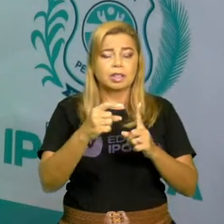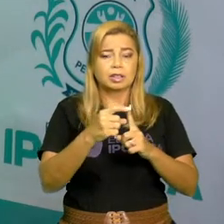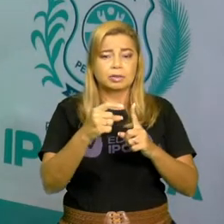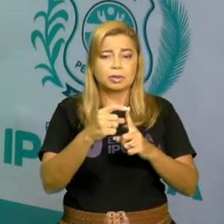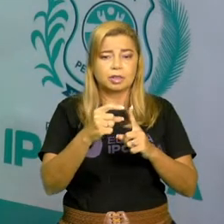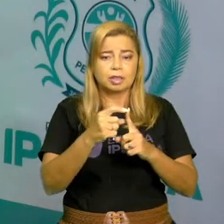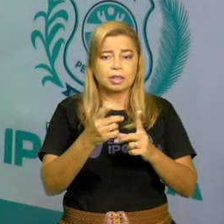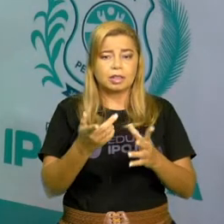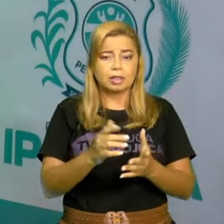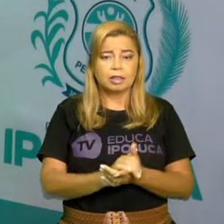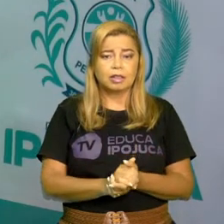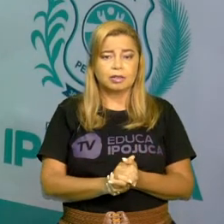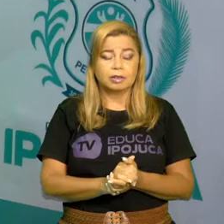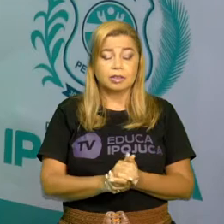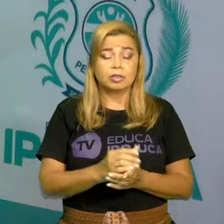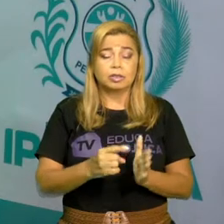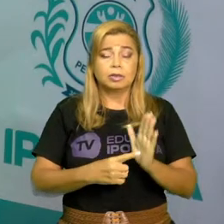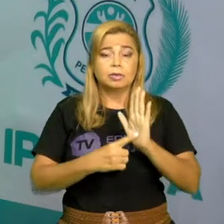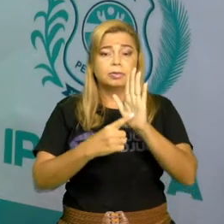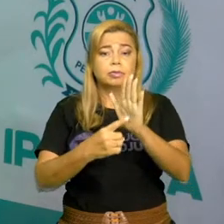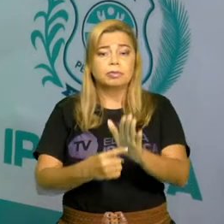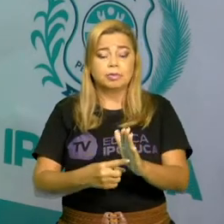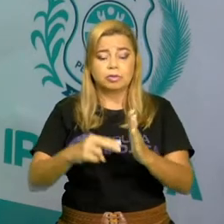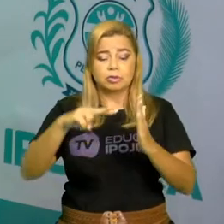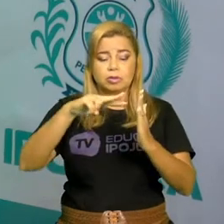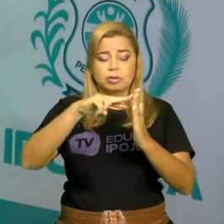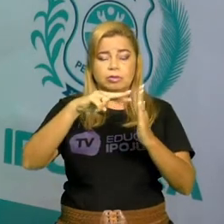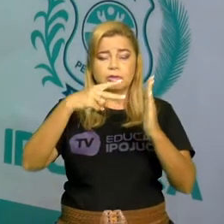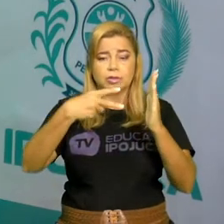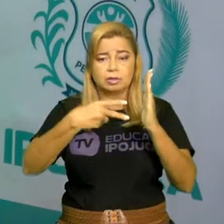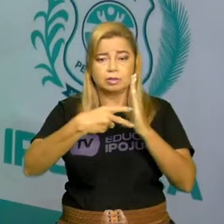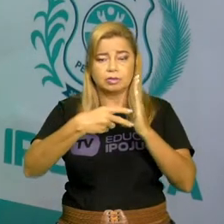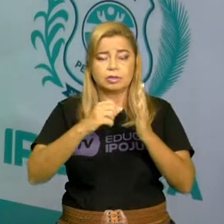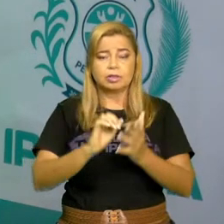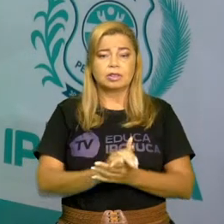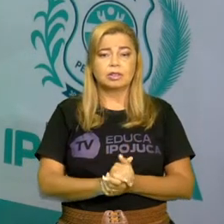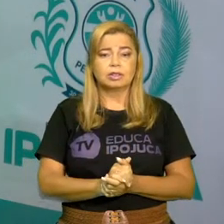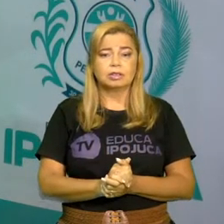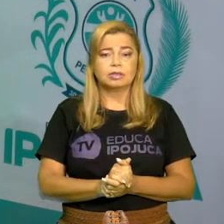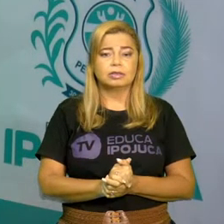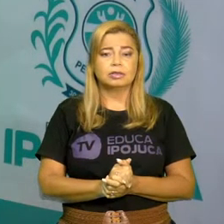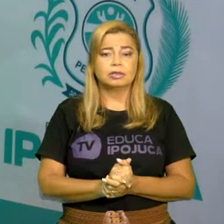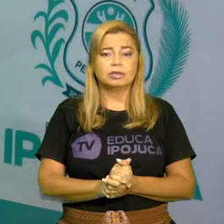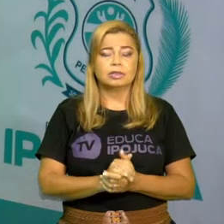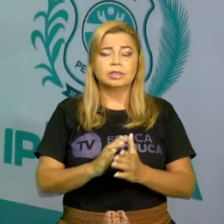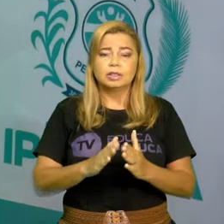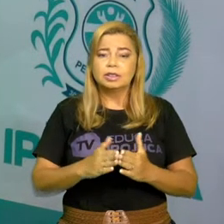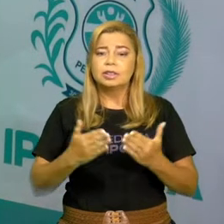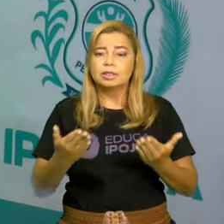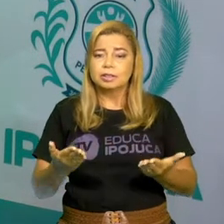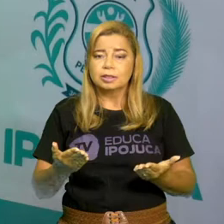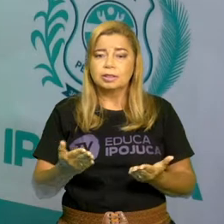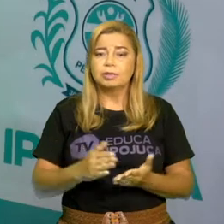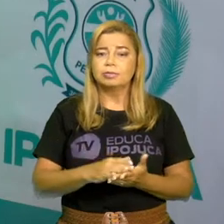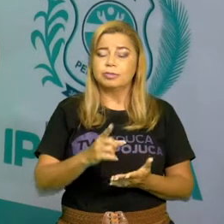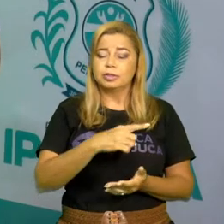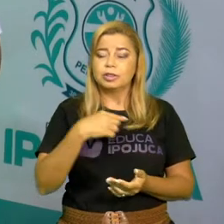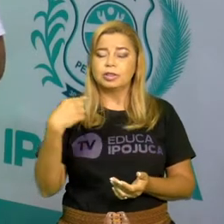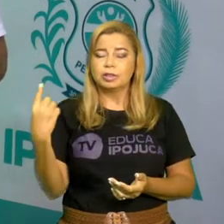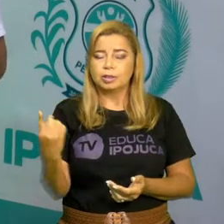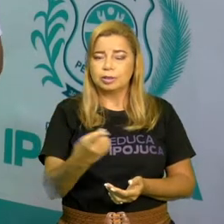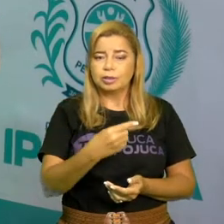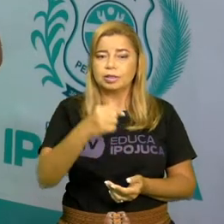traz algum significado, quer dizer que a gente está aprendendo. Por exemplo,